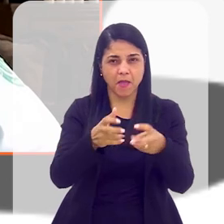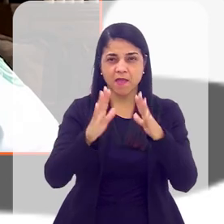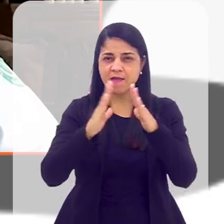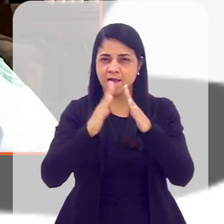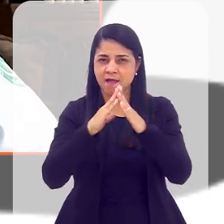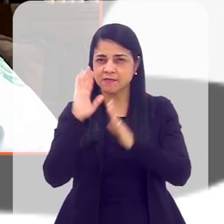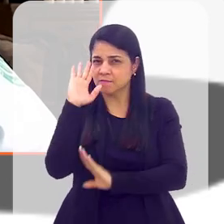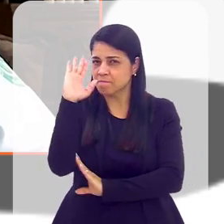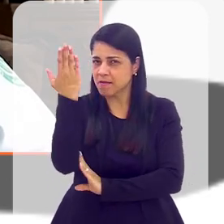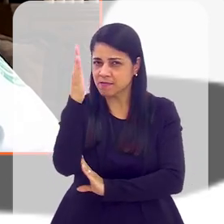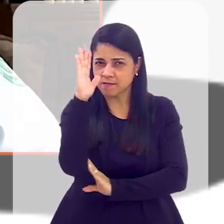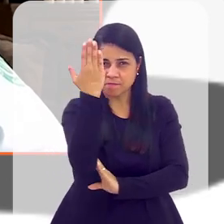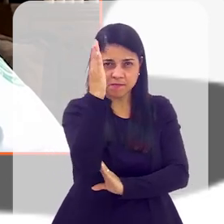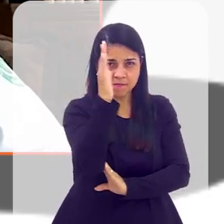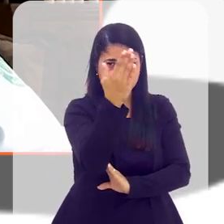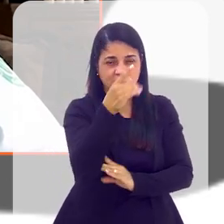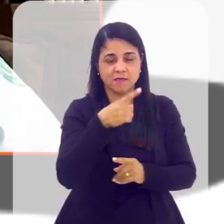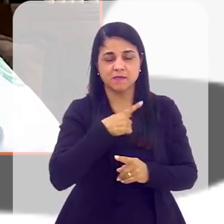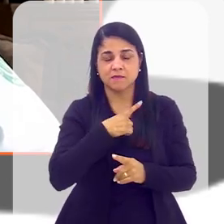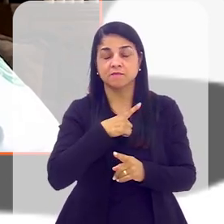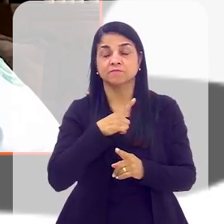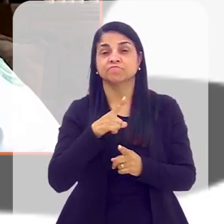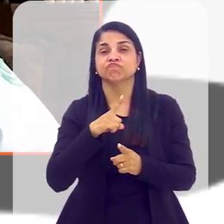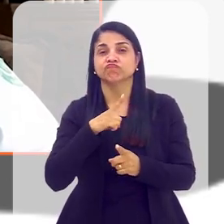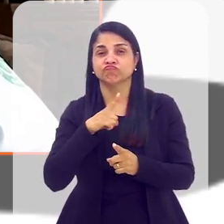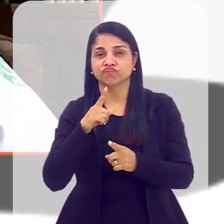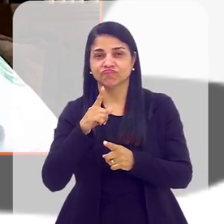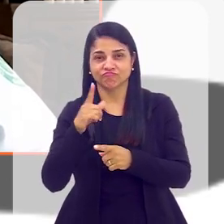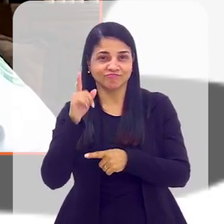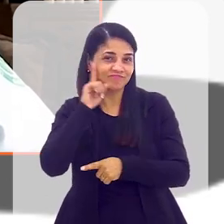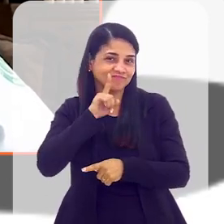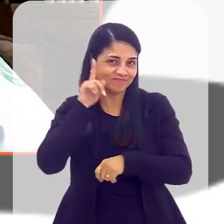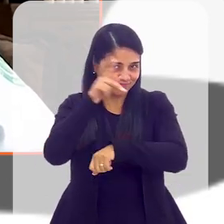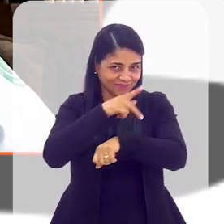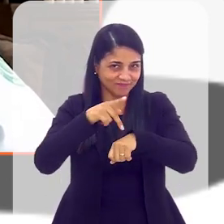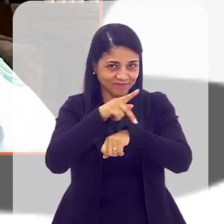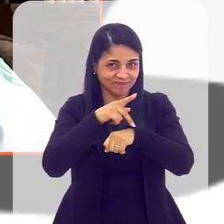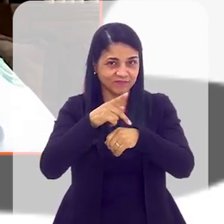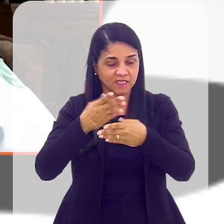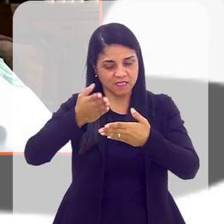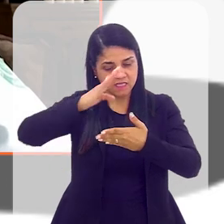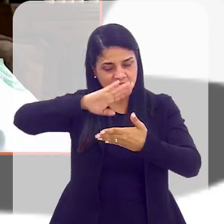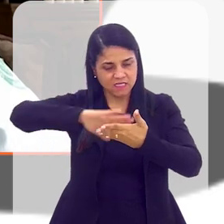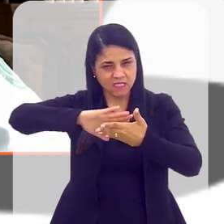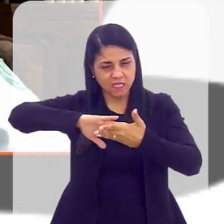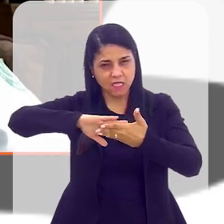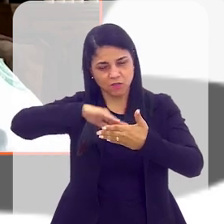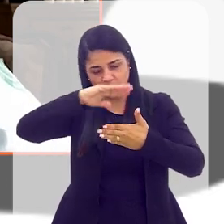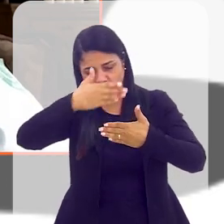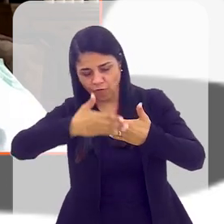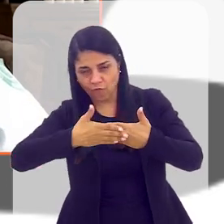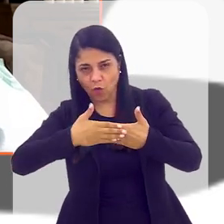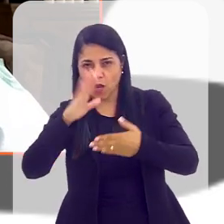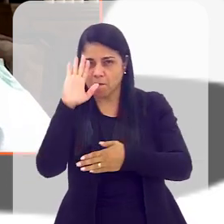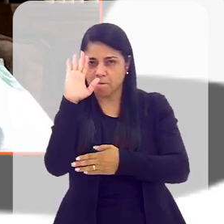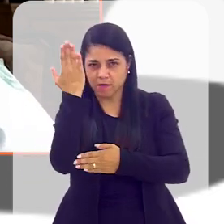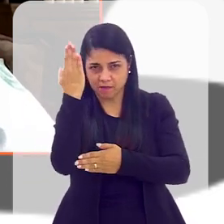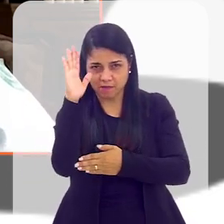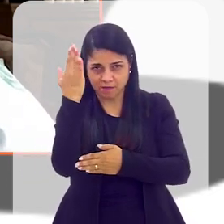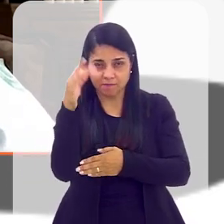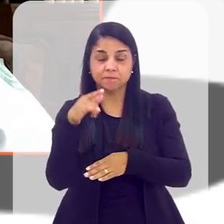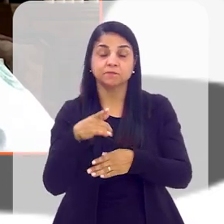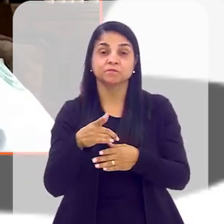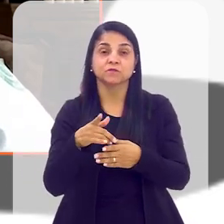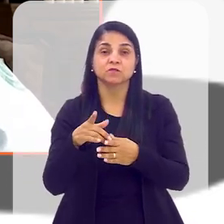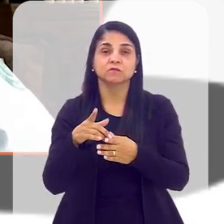geralmente elas são todas de madeira, cheio de sarrafos, assim, e revestidas com outra madeira por fora, e, enfim, os